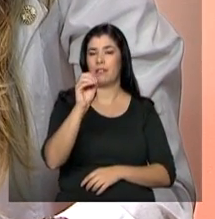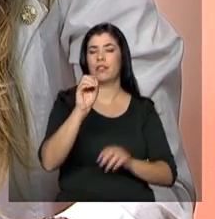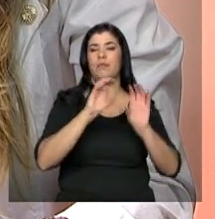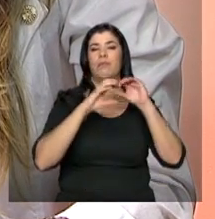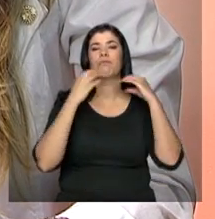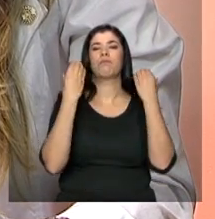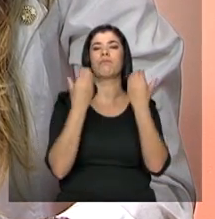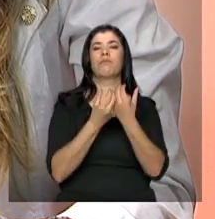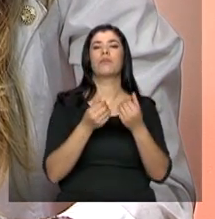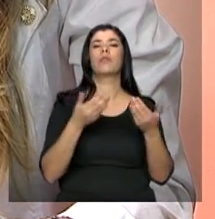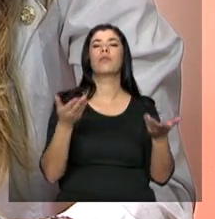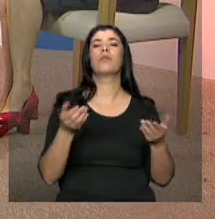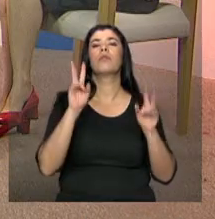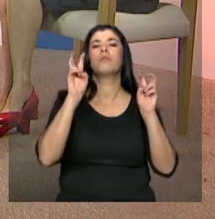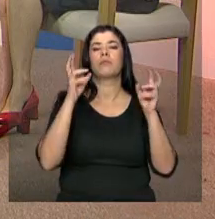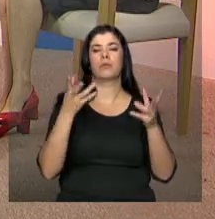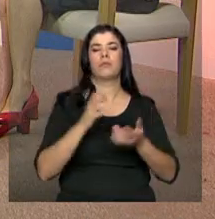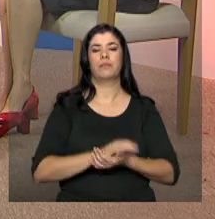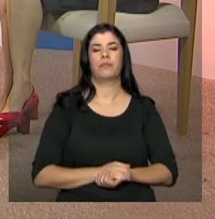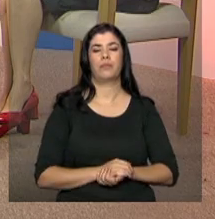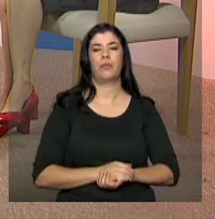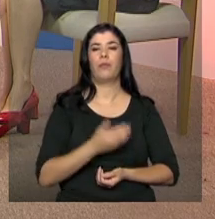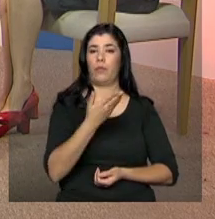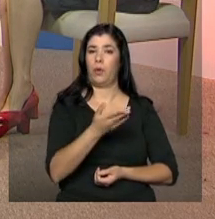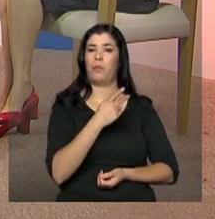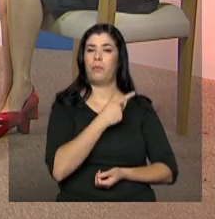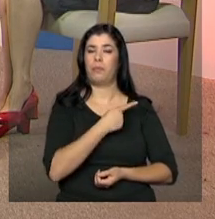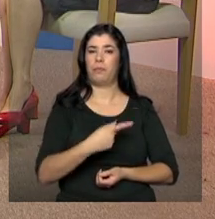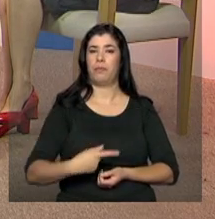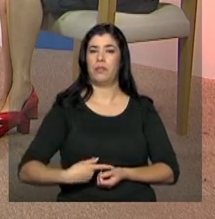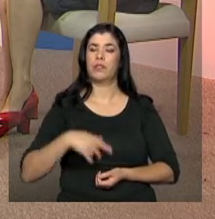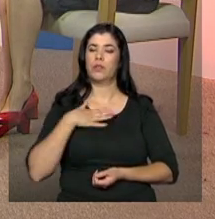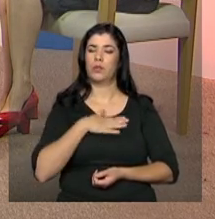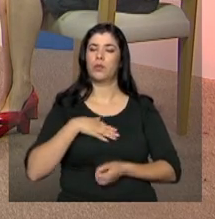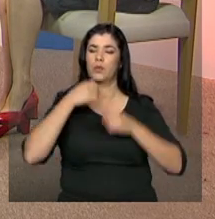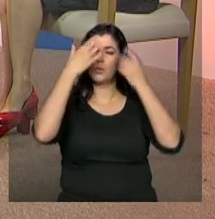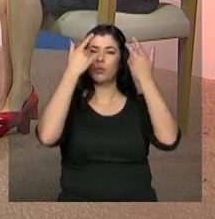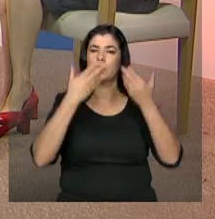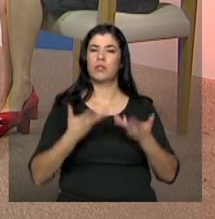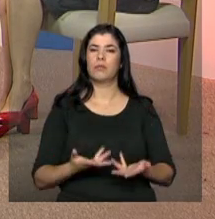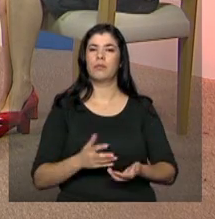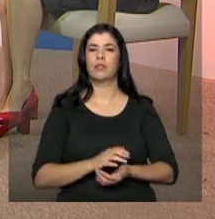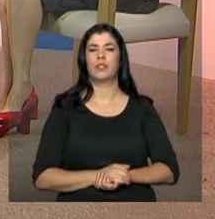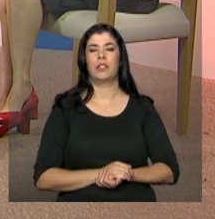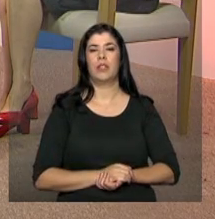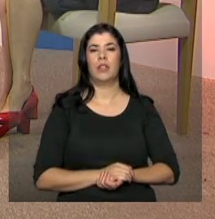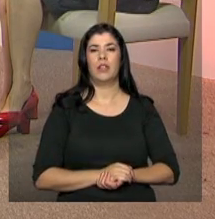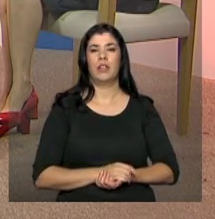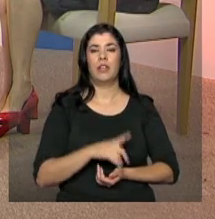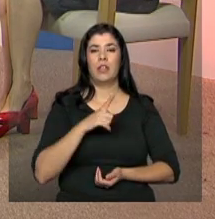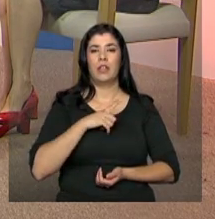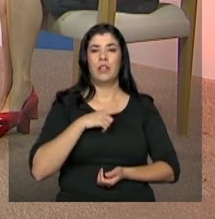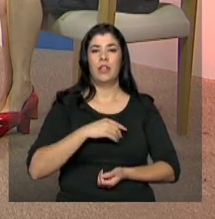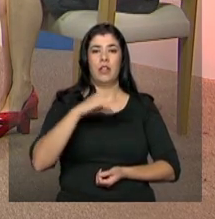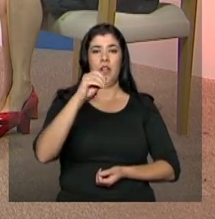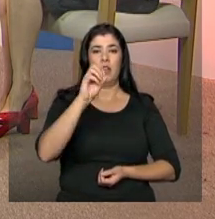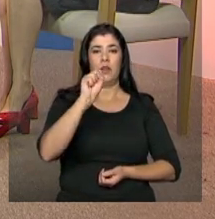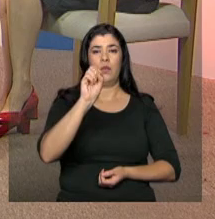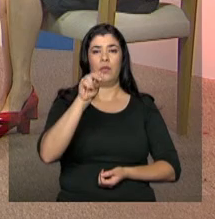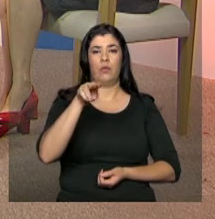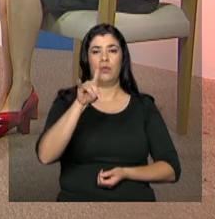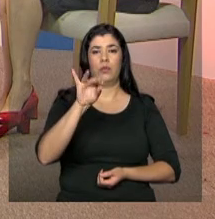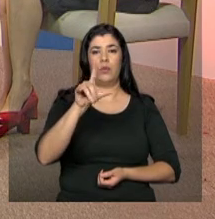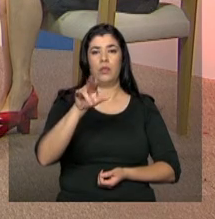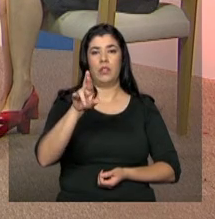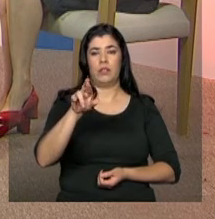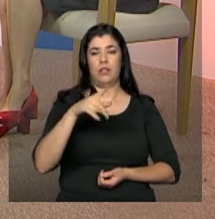tema, quer falar, presidente? Quer falar. Fala, você gosta de dizer do tema? Do tema. O tema é consolidar os suos de vez rumo a 2026. Eu tenho